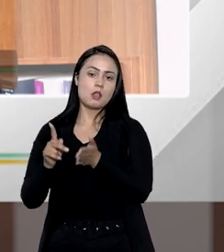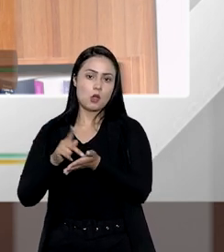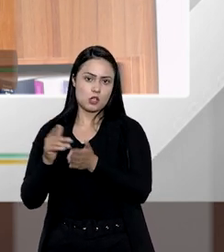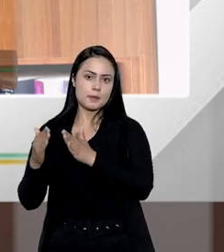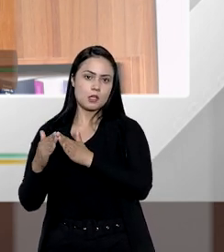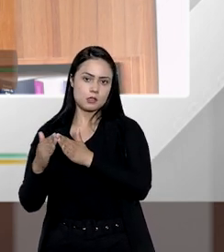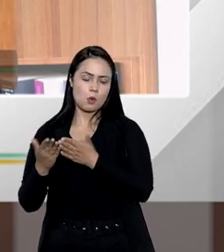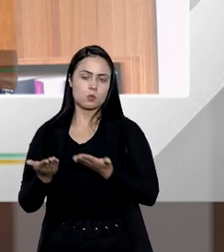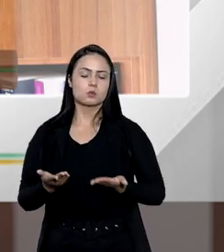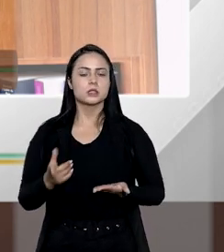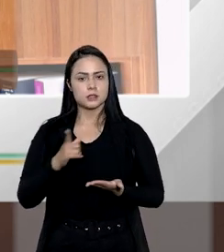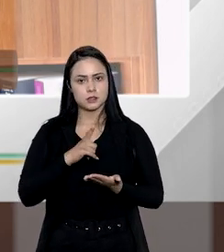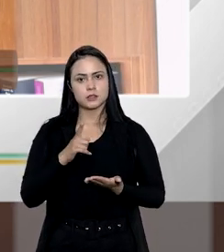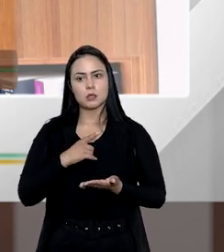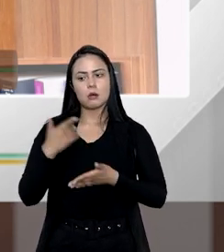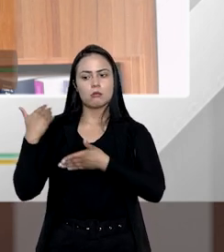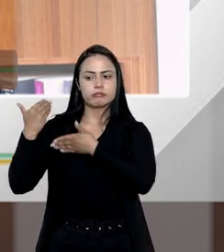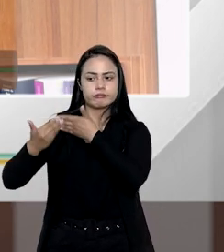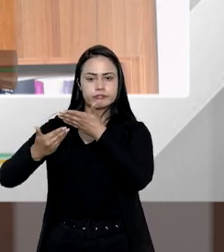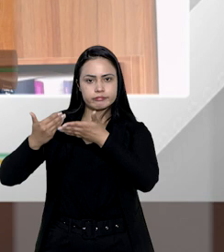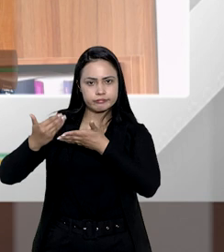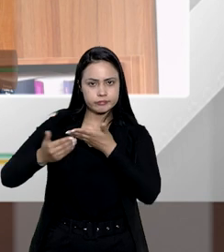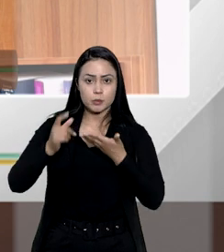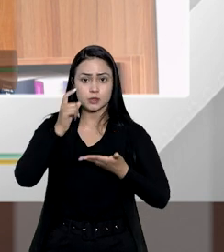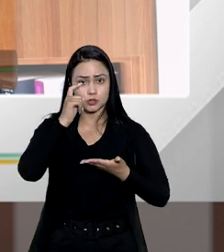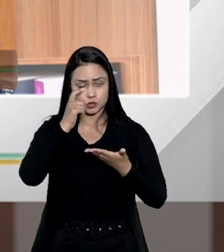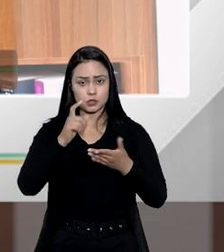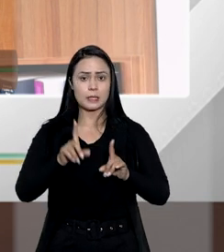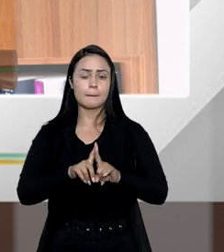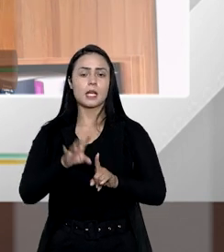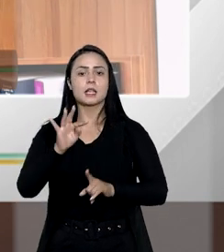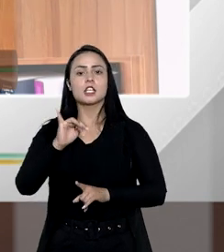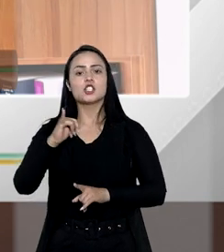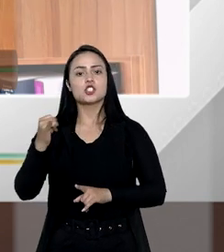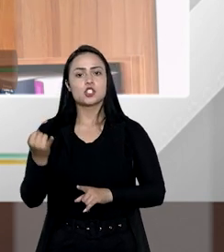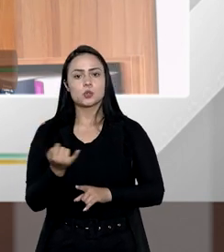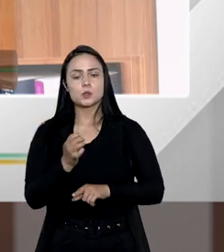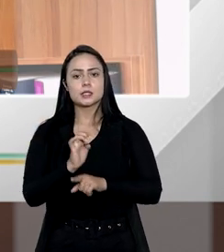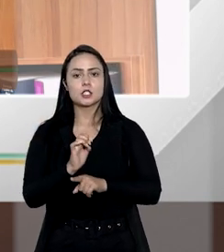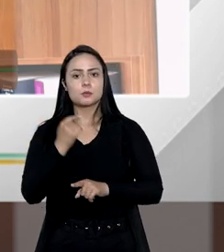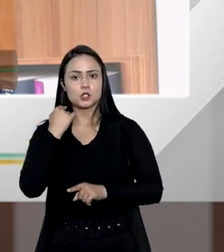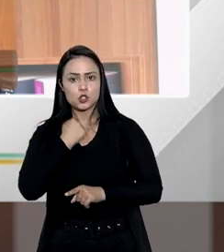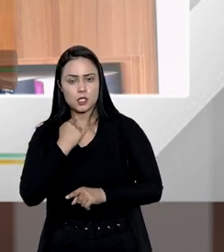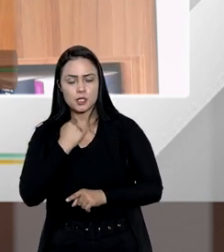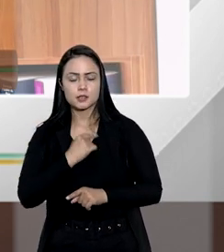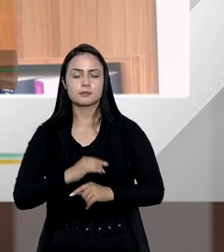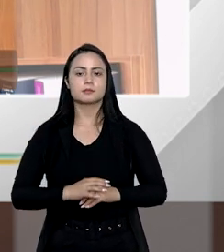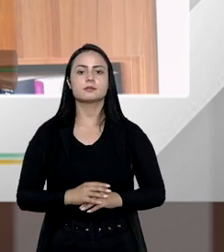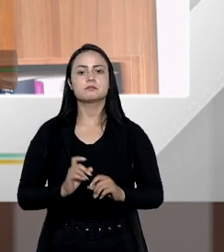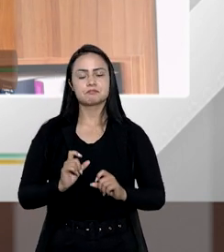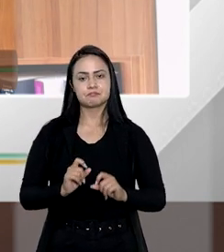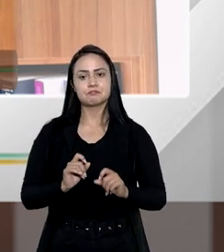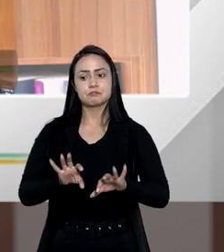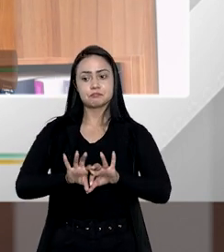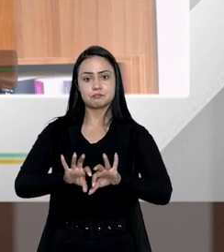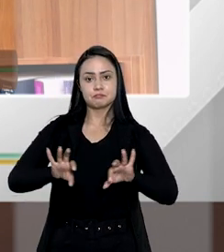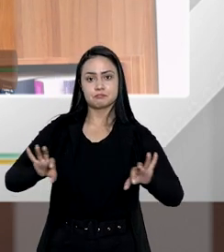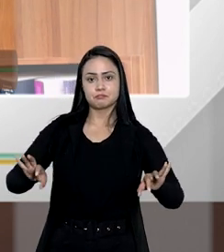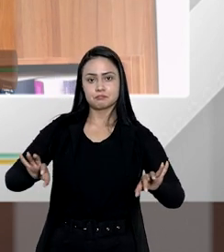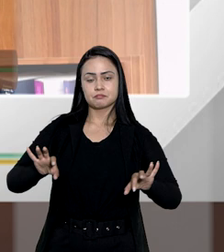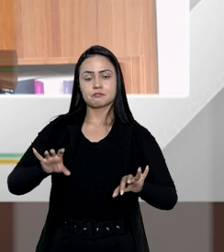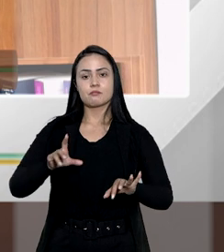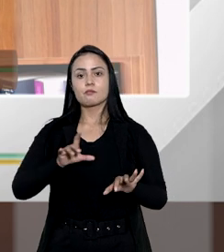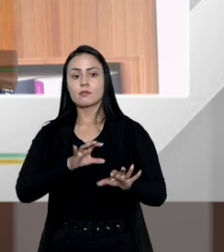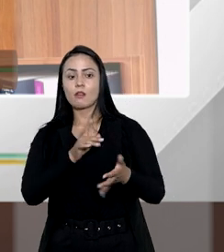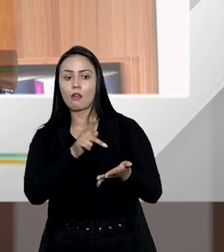real de habitação existe um precedente bem interessante do TJ do estado de Minas Gerais afastando o